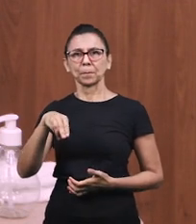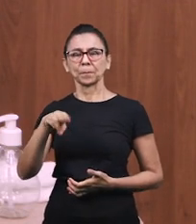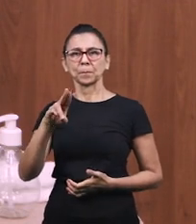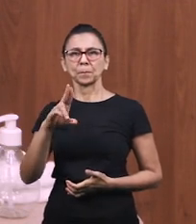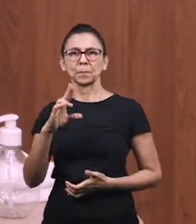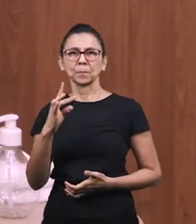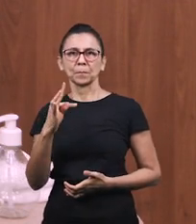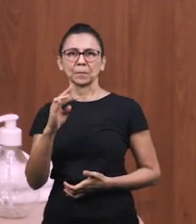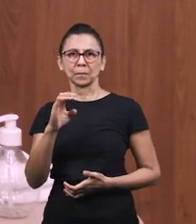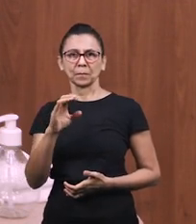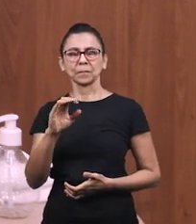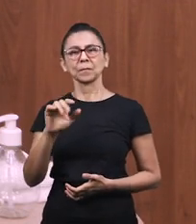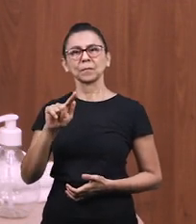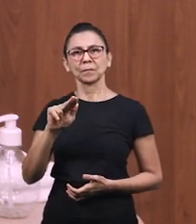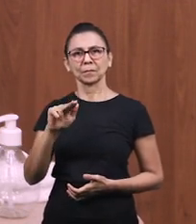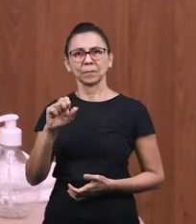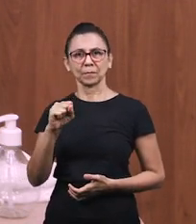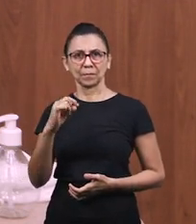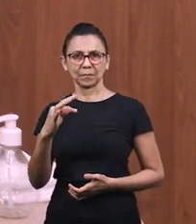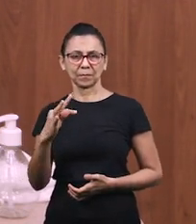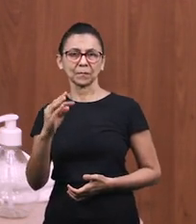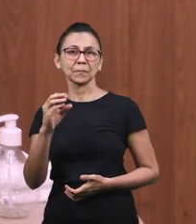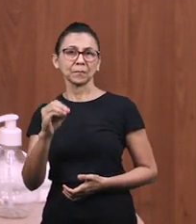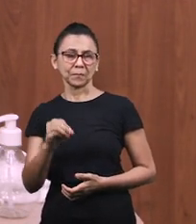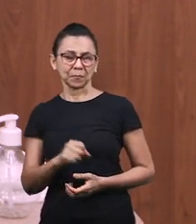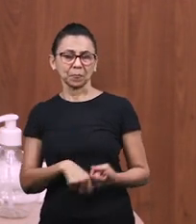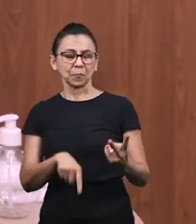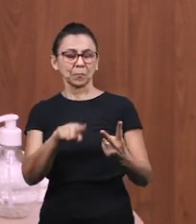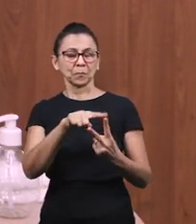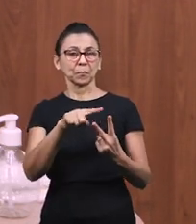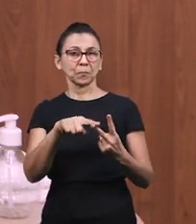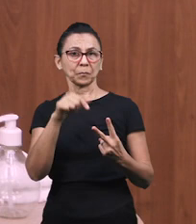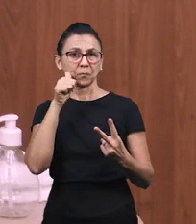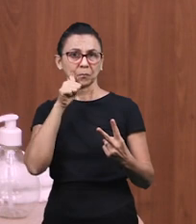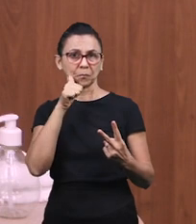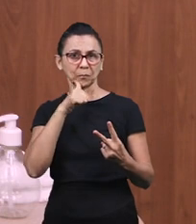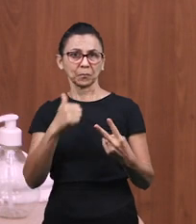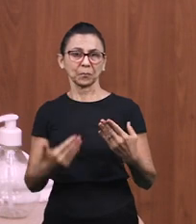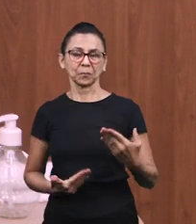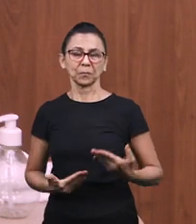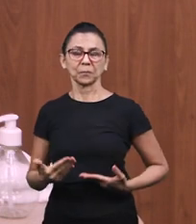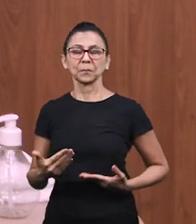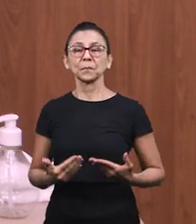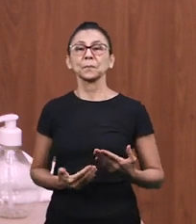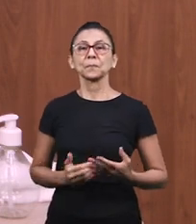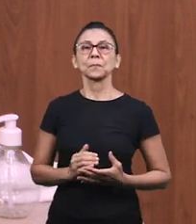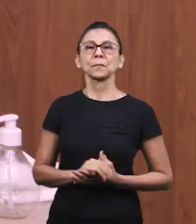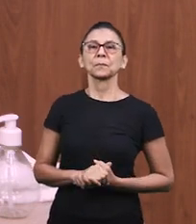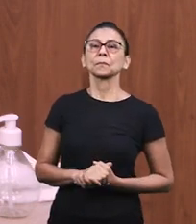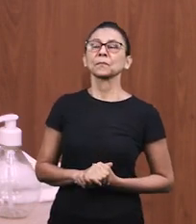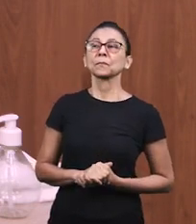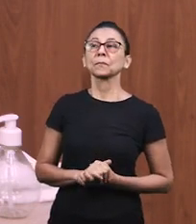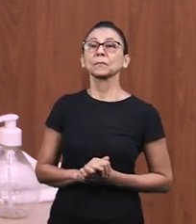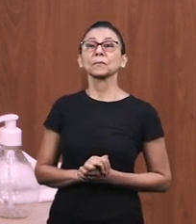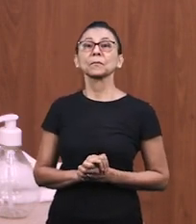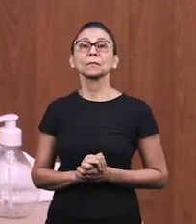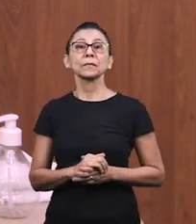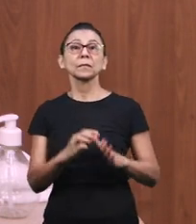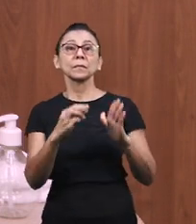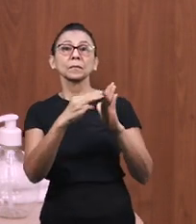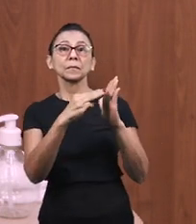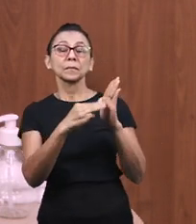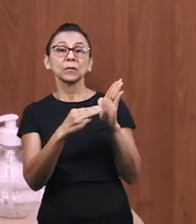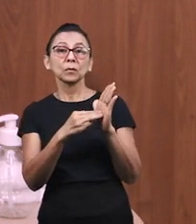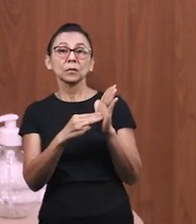foi desenvolvido pelas fonodiólogas Cíntia Azevedo e Letícia Silva. Ele é uma metodologia baseada em